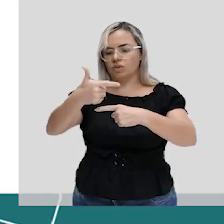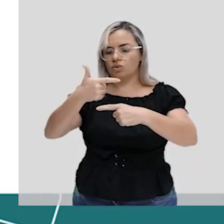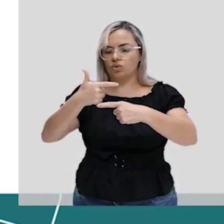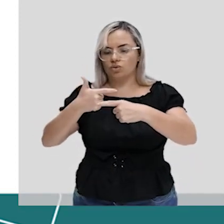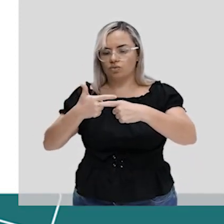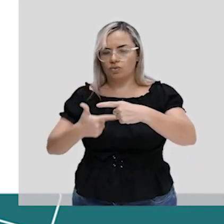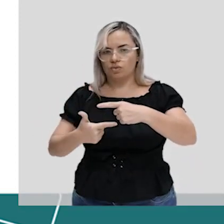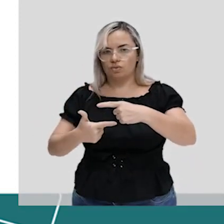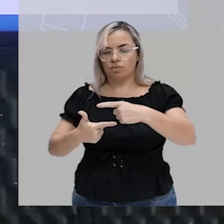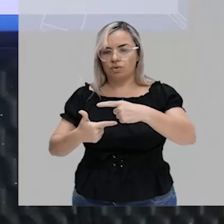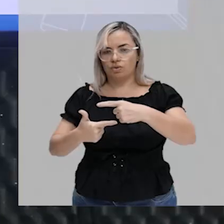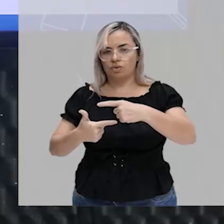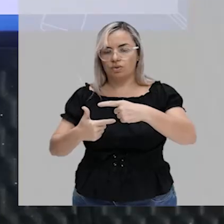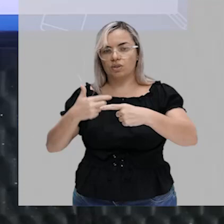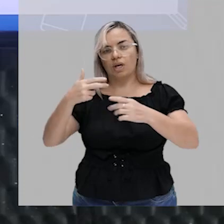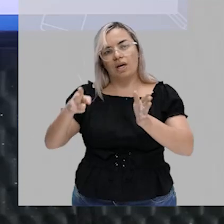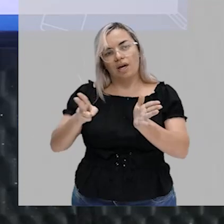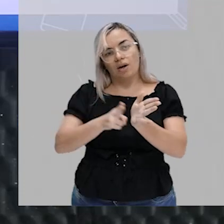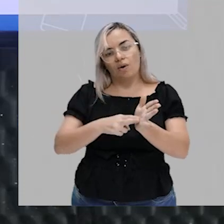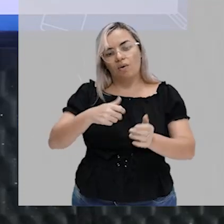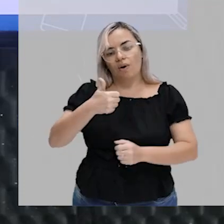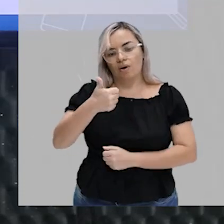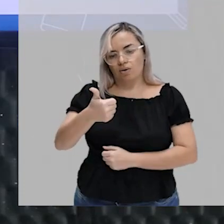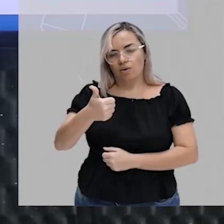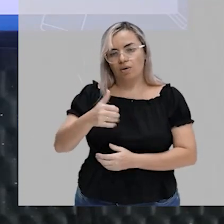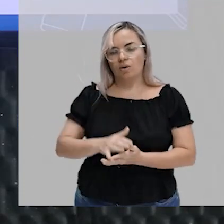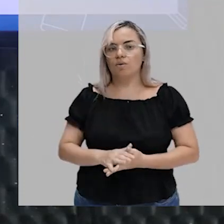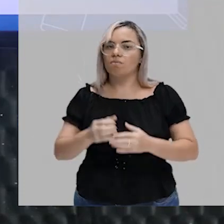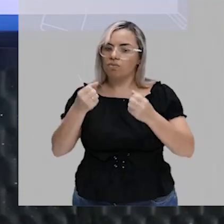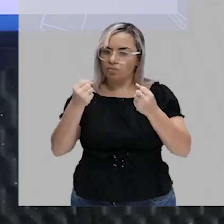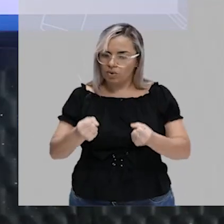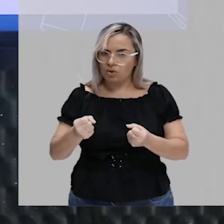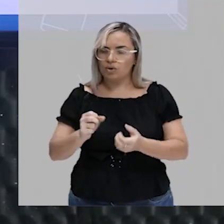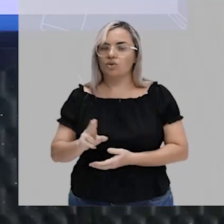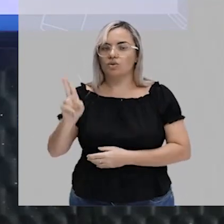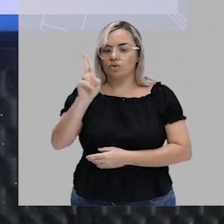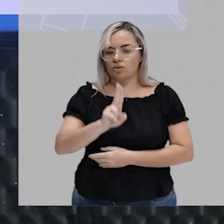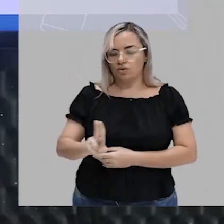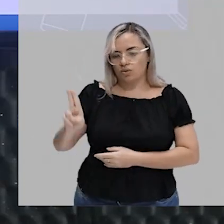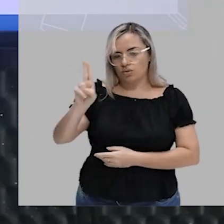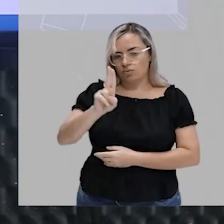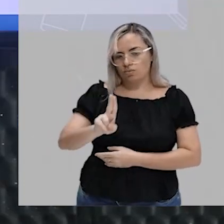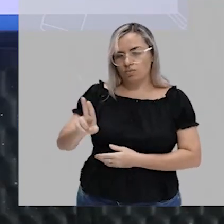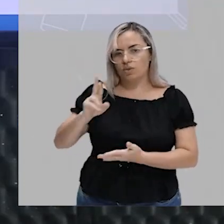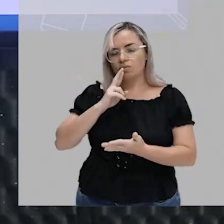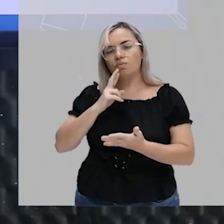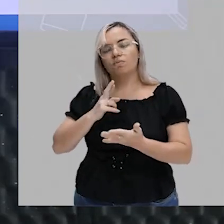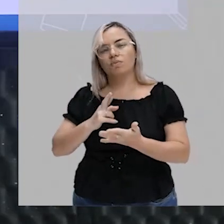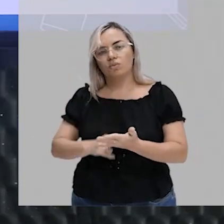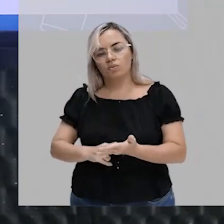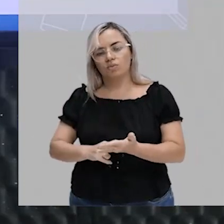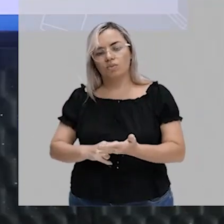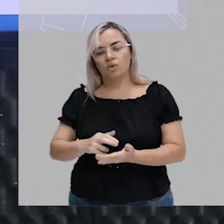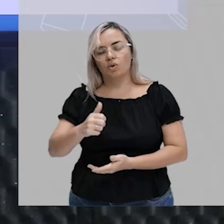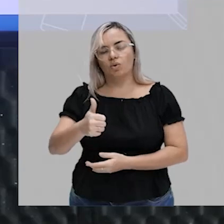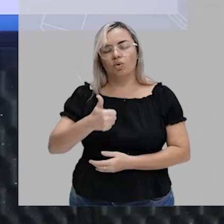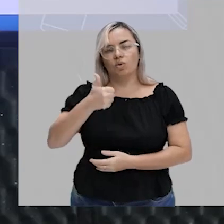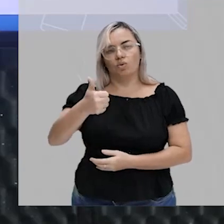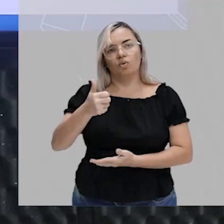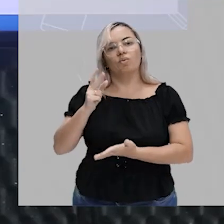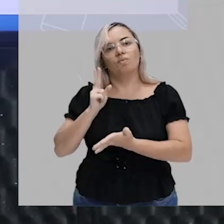dois também dá um. Então, o resultado, né, dessa divisão aqui continua sendo o número um.